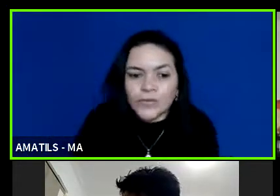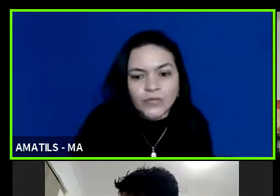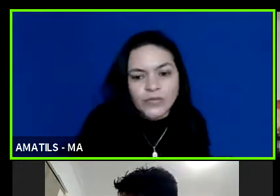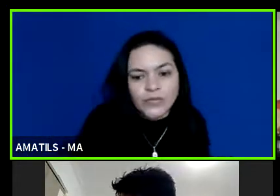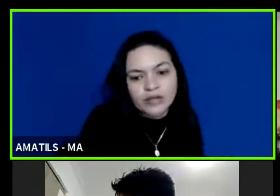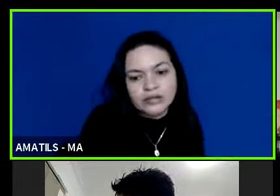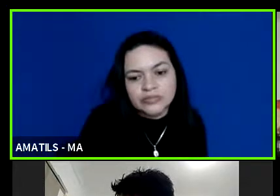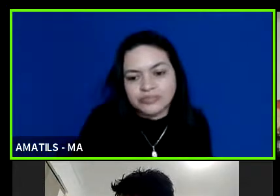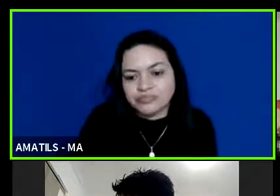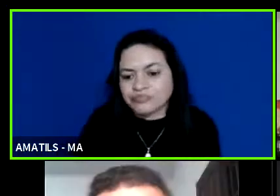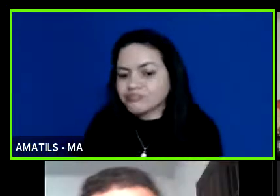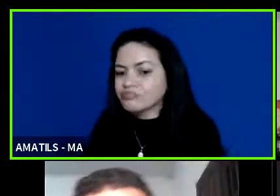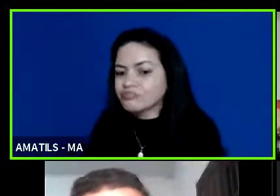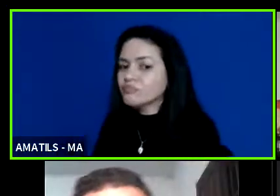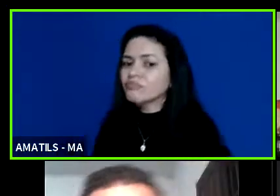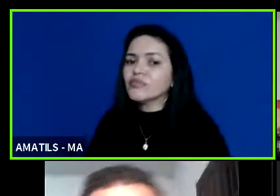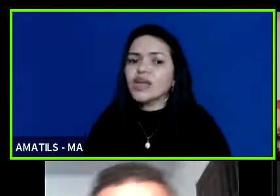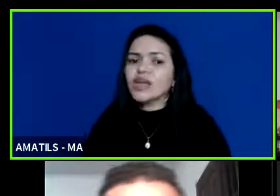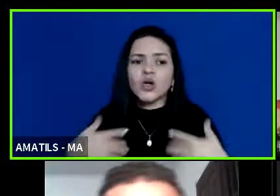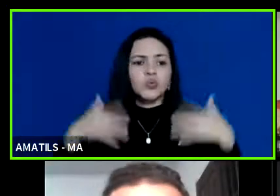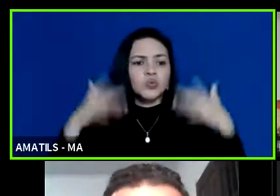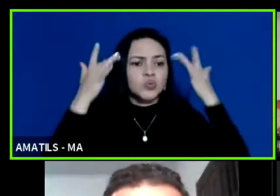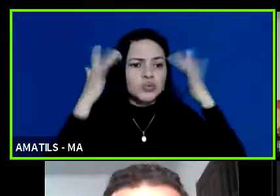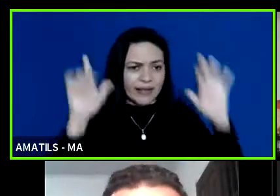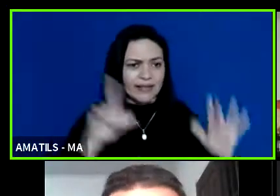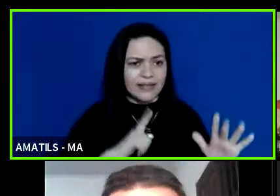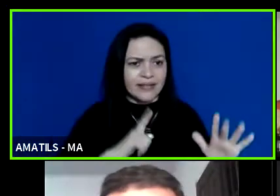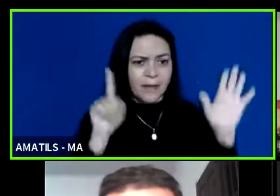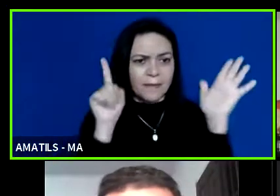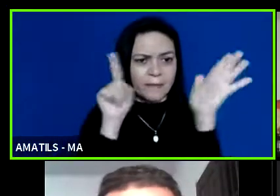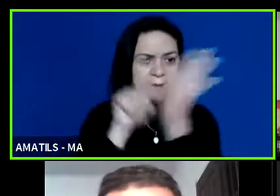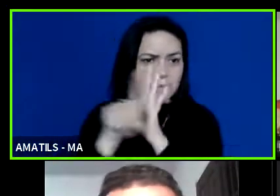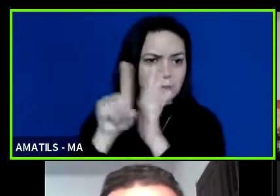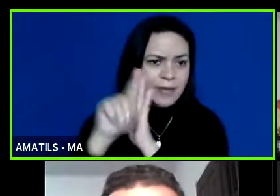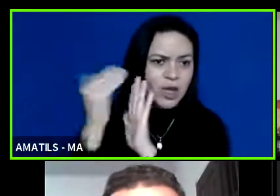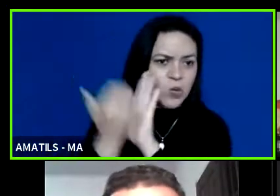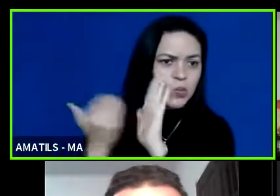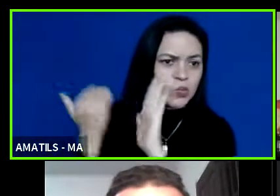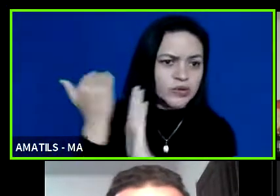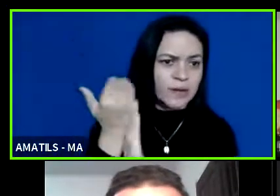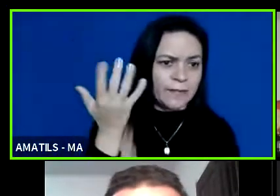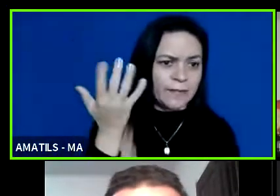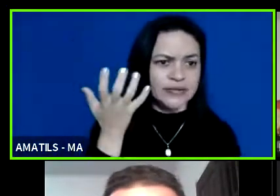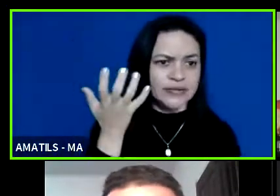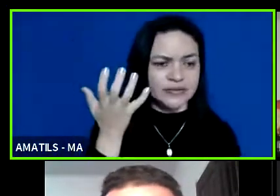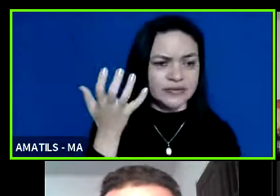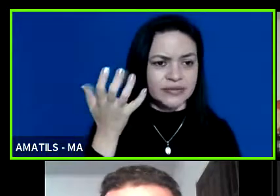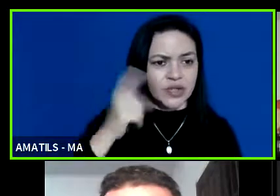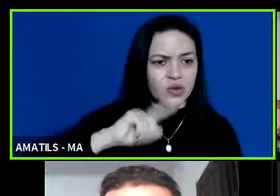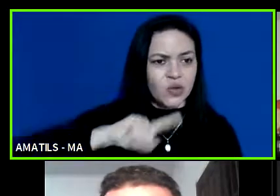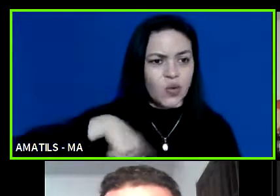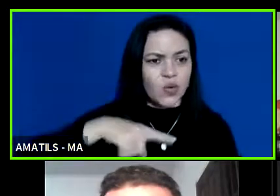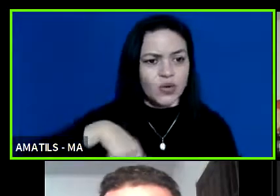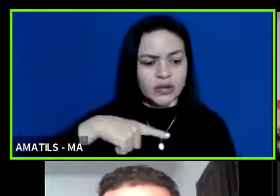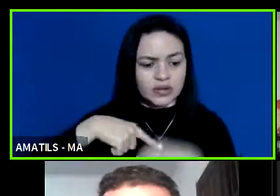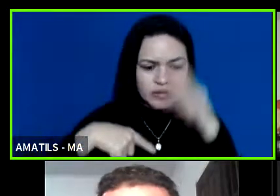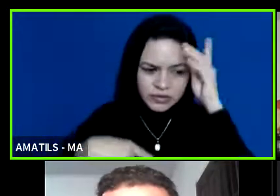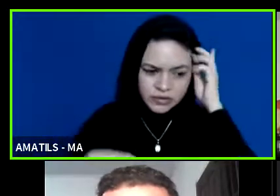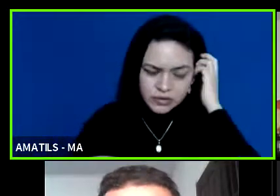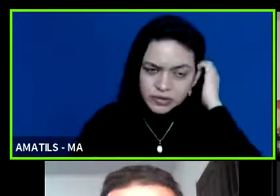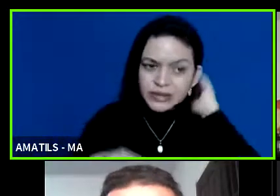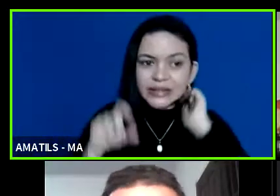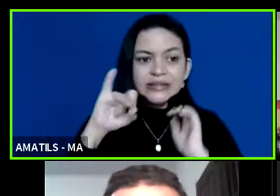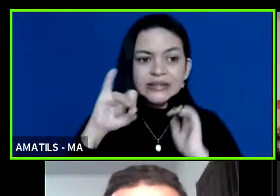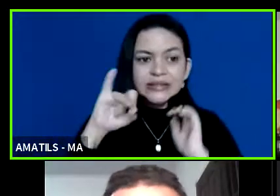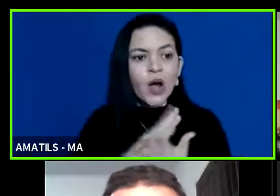eu não sei se ainda tem alguém que vai querer fazer alguma pergunta devido ao avançar da hora se alguém